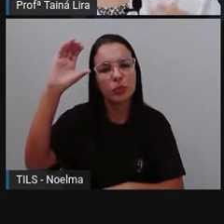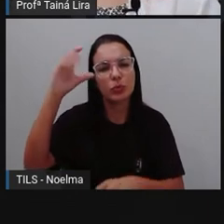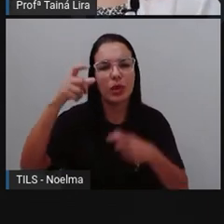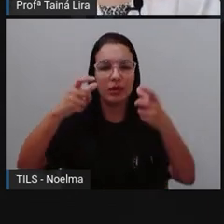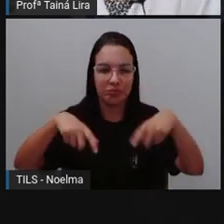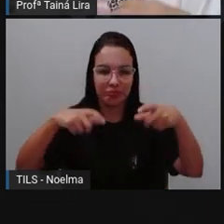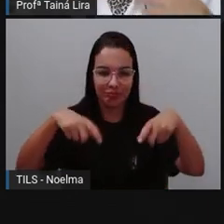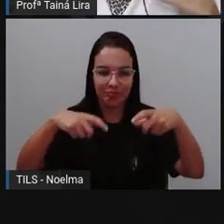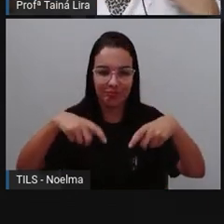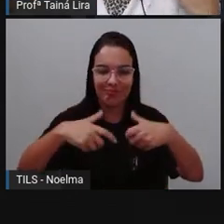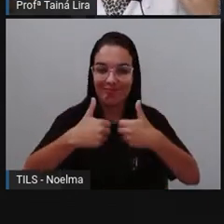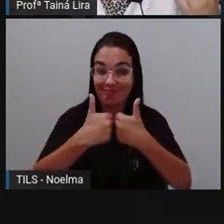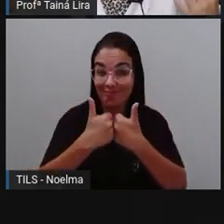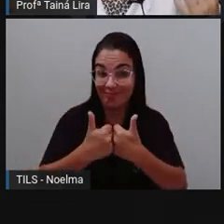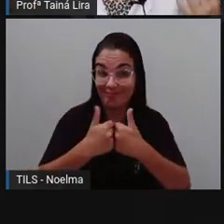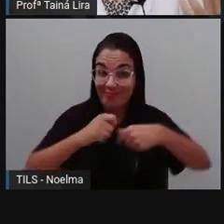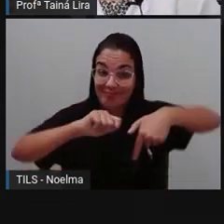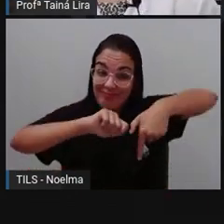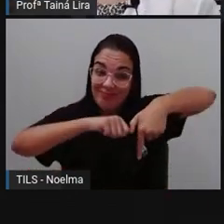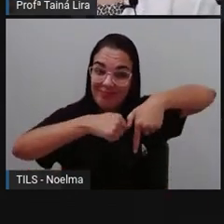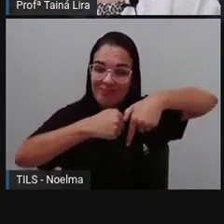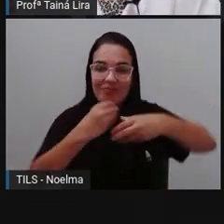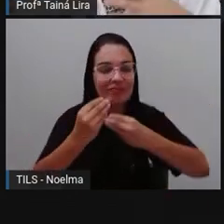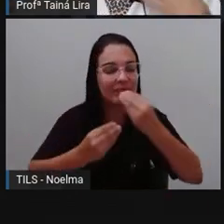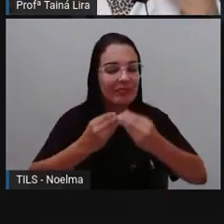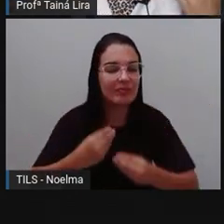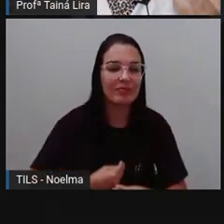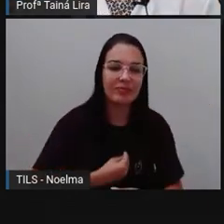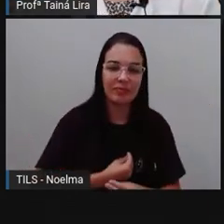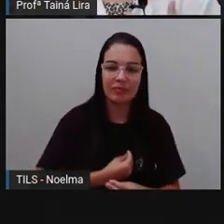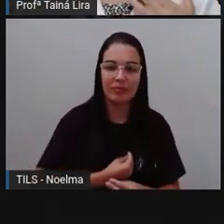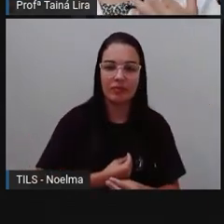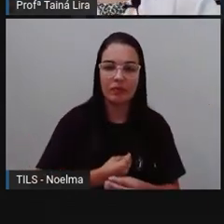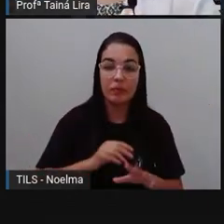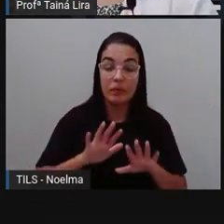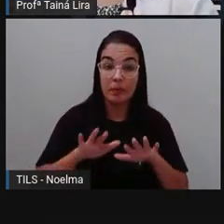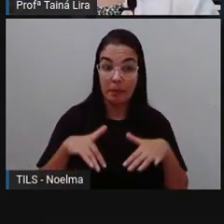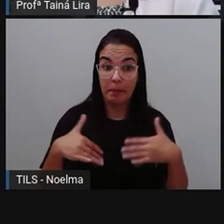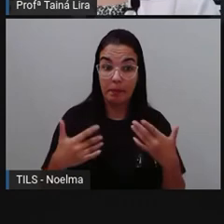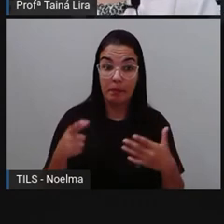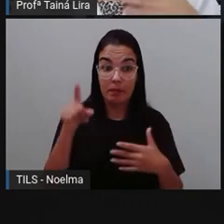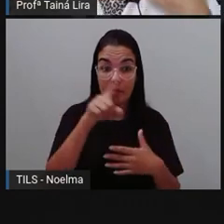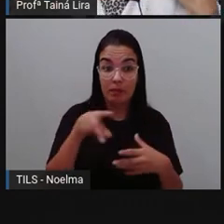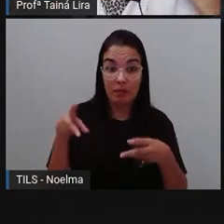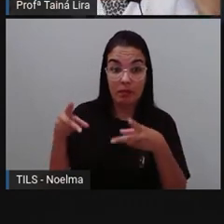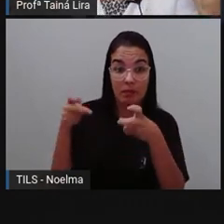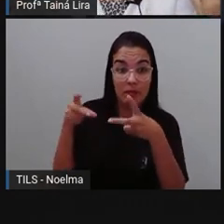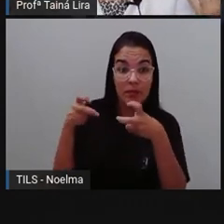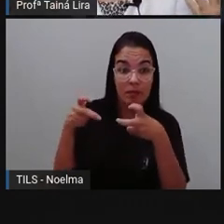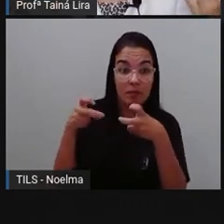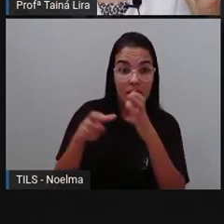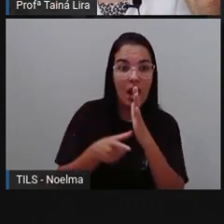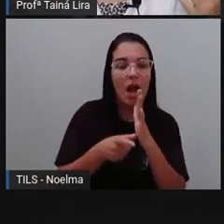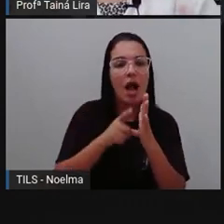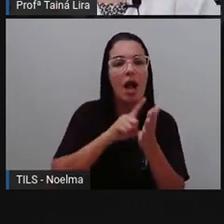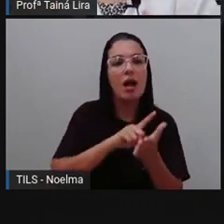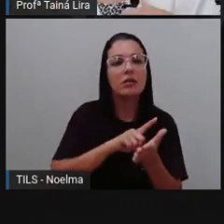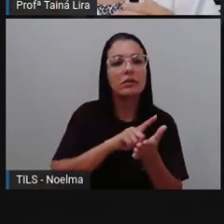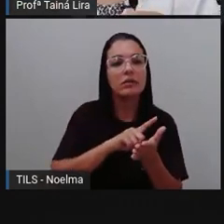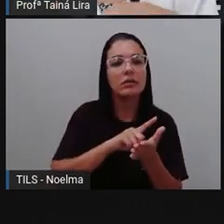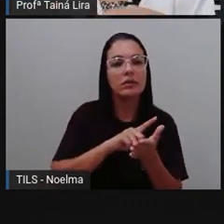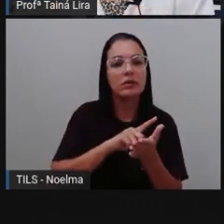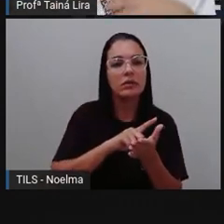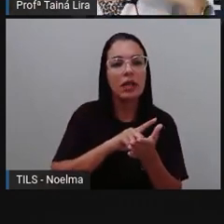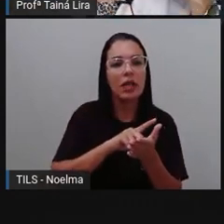Tá certo? Como é que essas pessoas vivem. Mas como vocês puderam perceber, né? Antes do quilombo, dessa